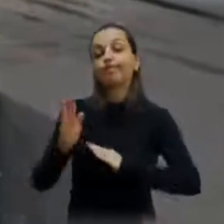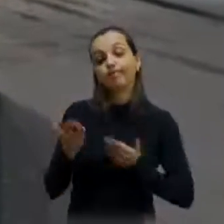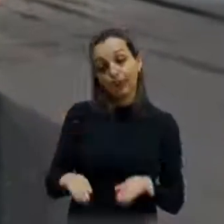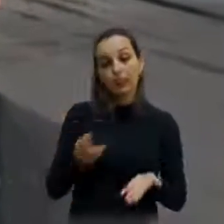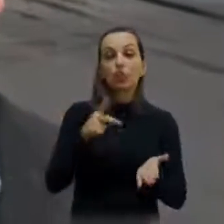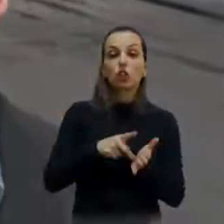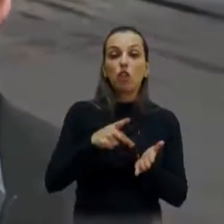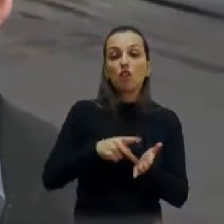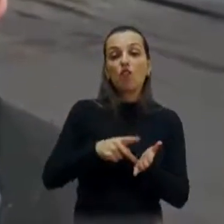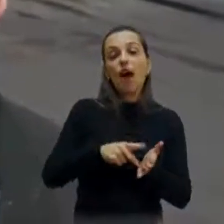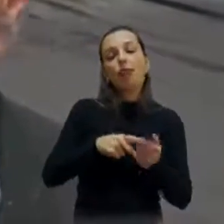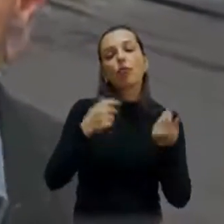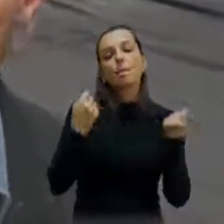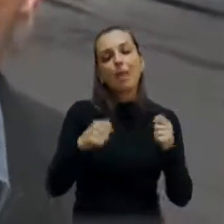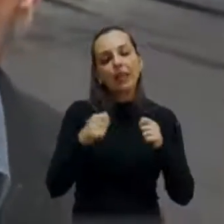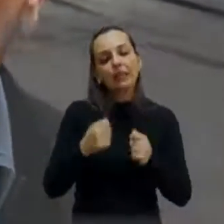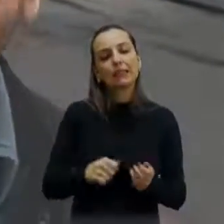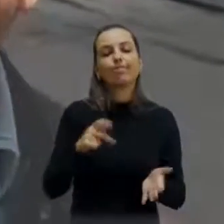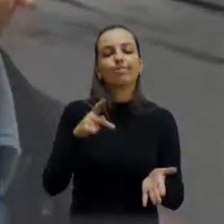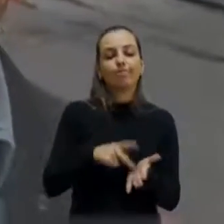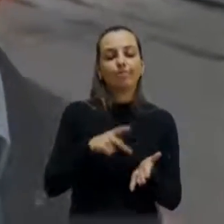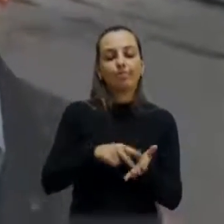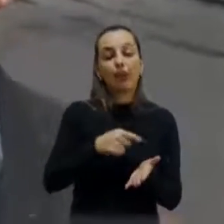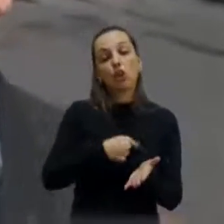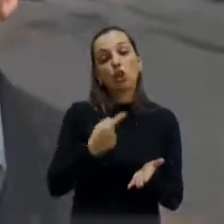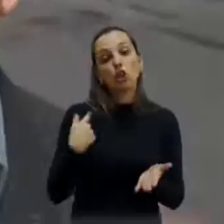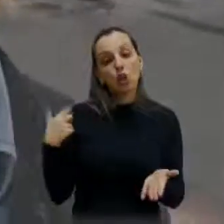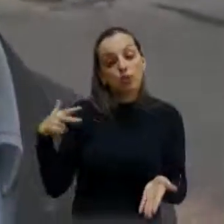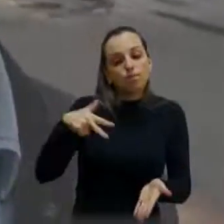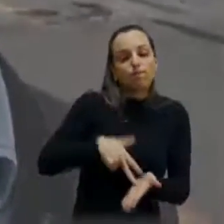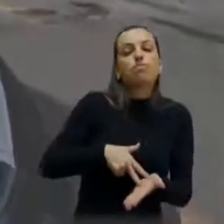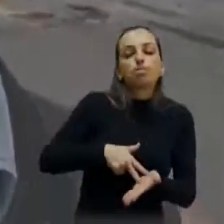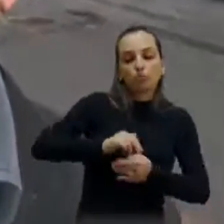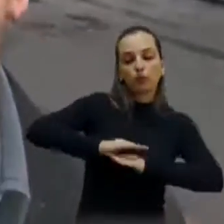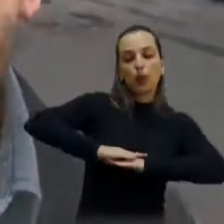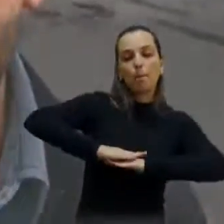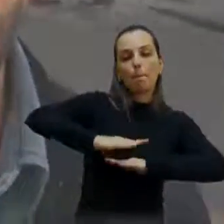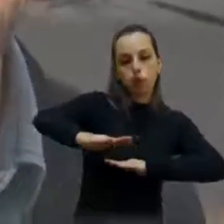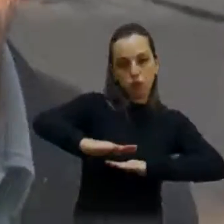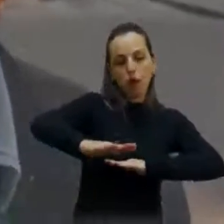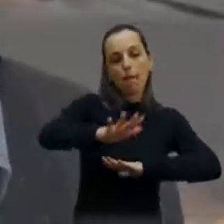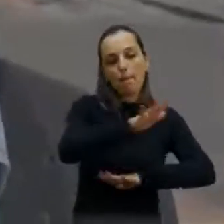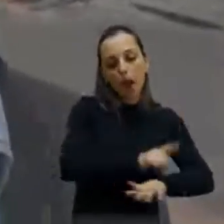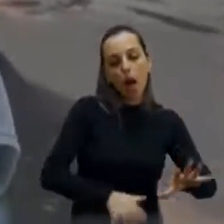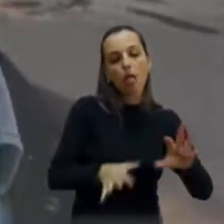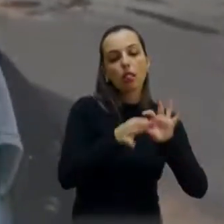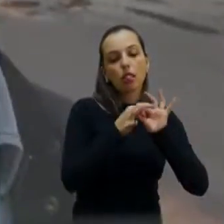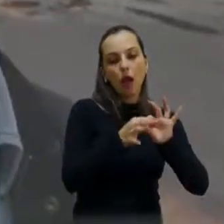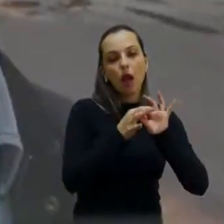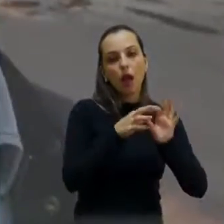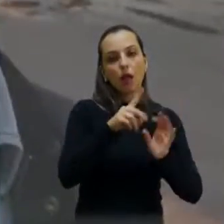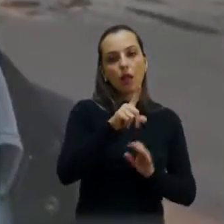esse trecho precisava muito e nós estamos aqui recuperando uma parceria com o DAE.